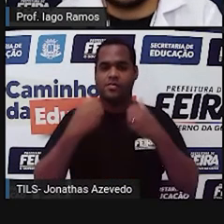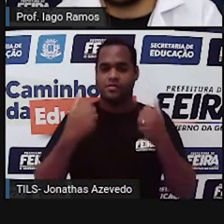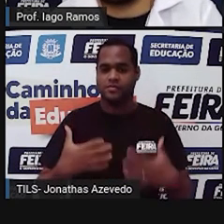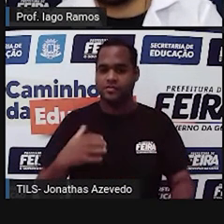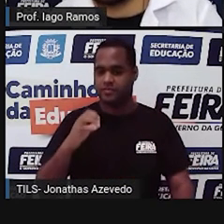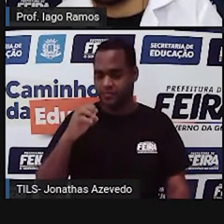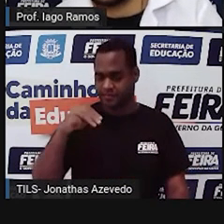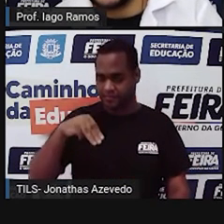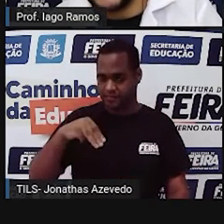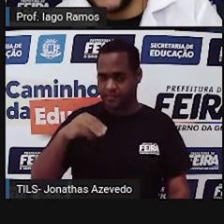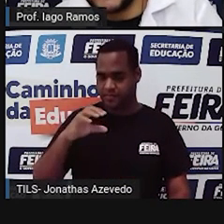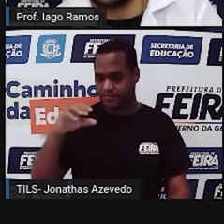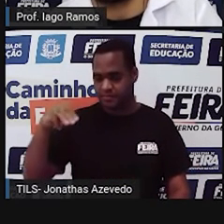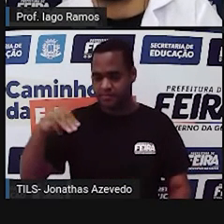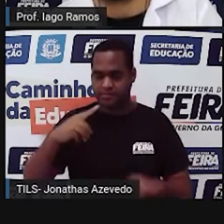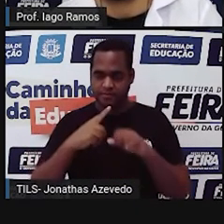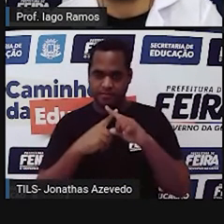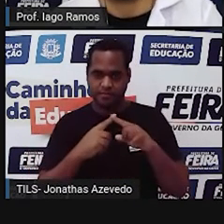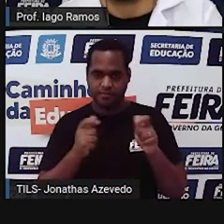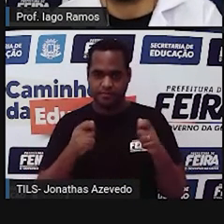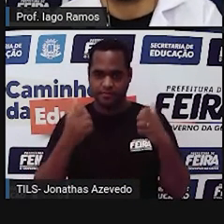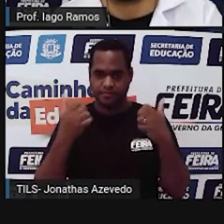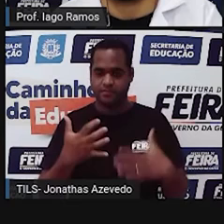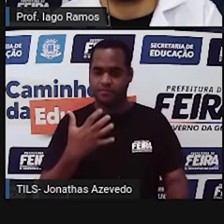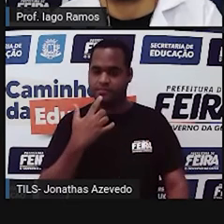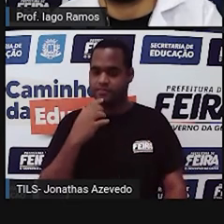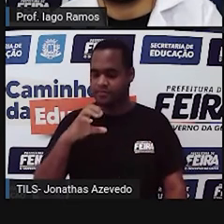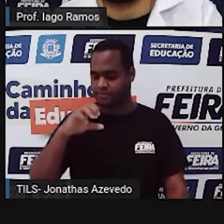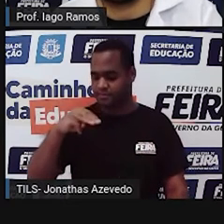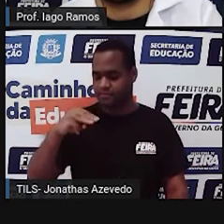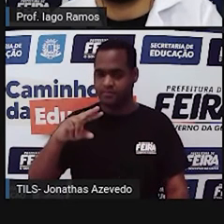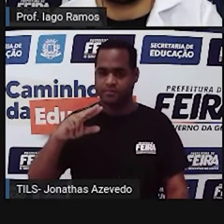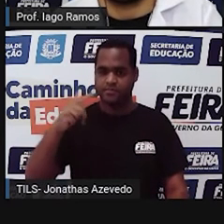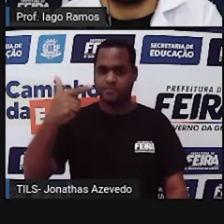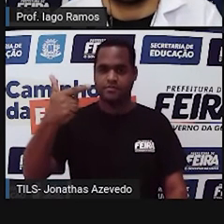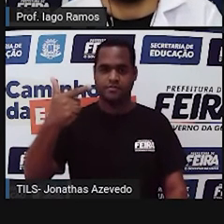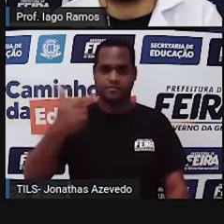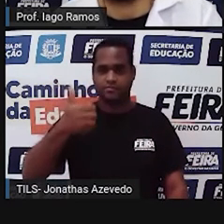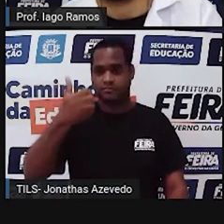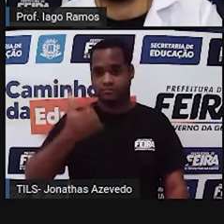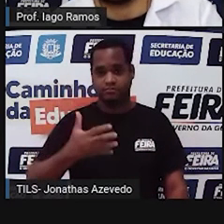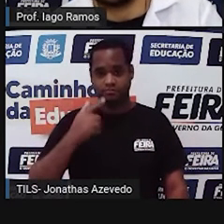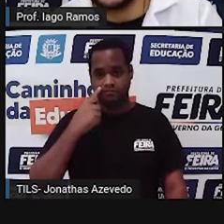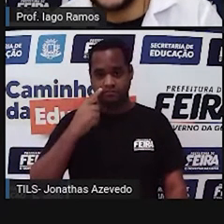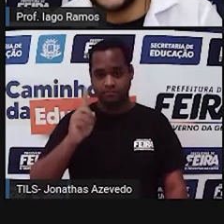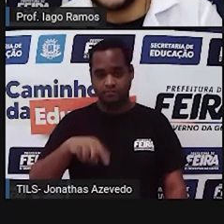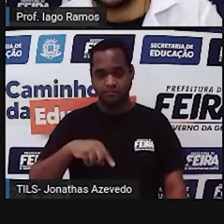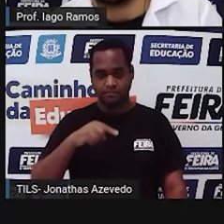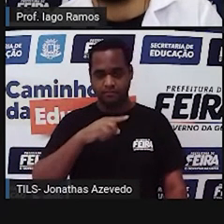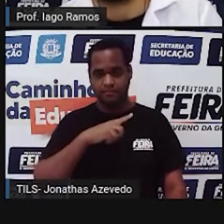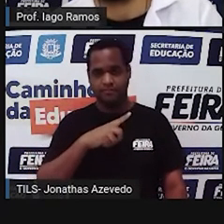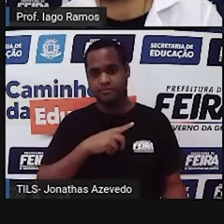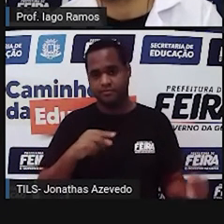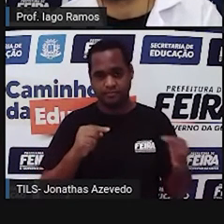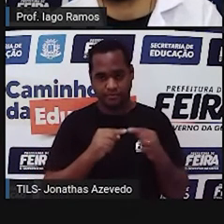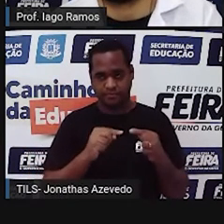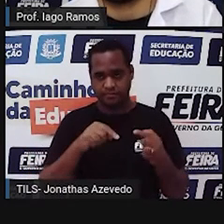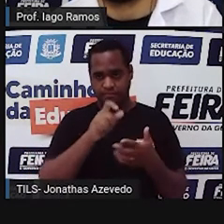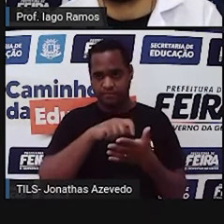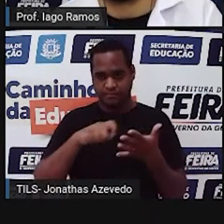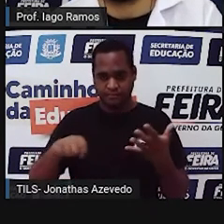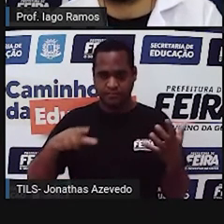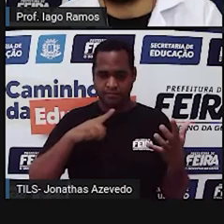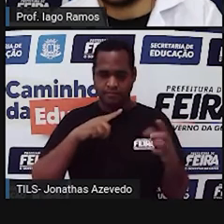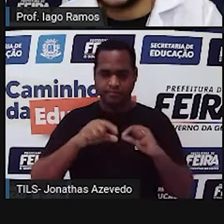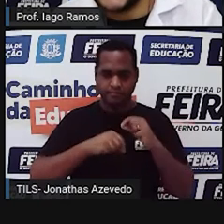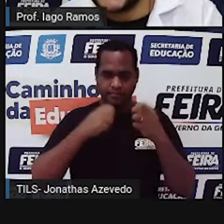centímetro vezes o centímetro é centímetro quadrado. Uma coisa vezes ela mesma, escrito na forma